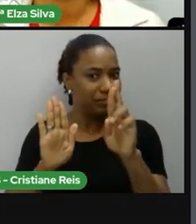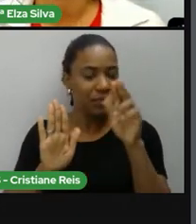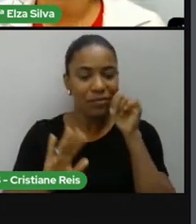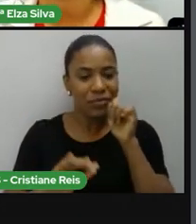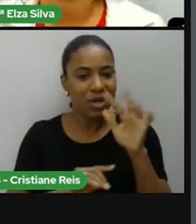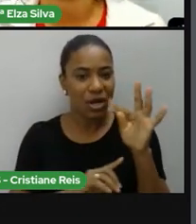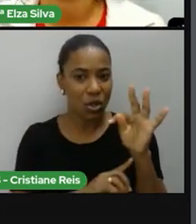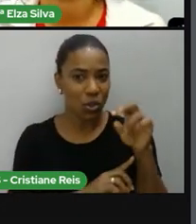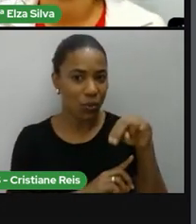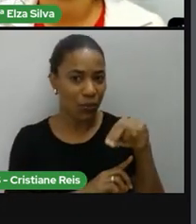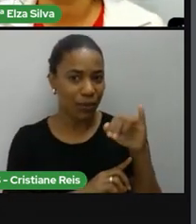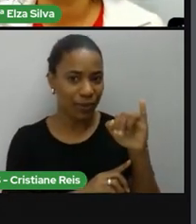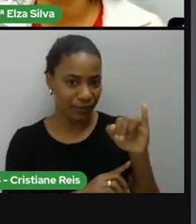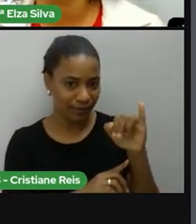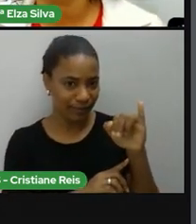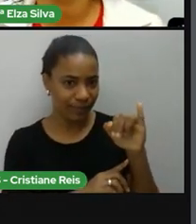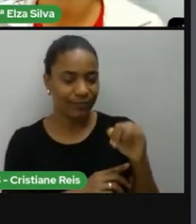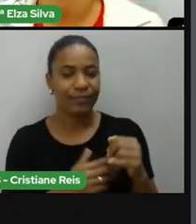Ela diz,